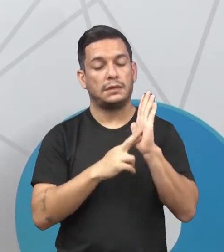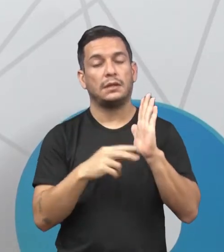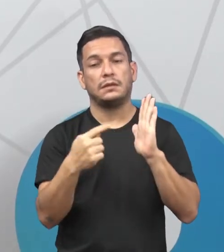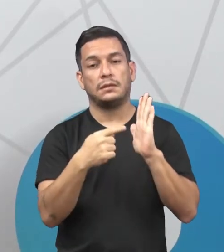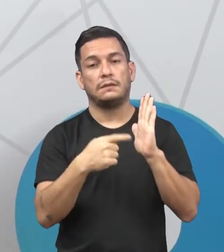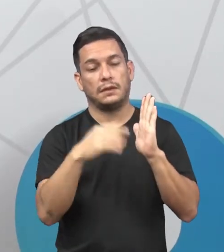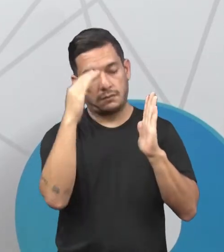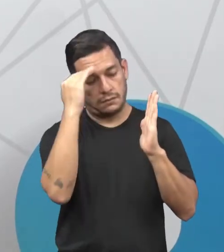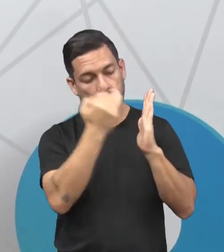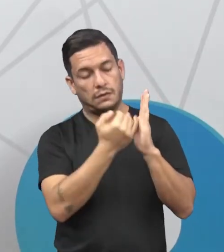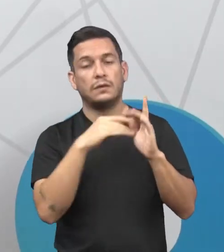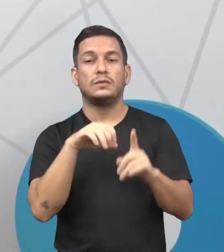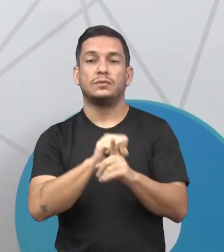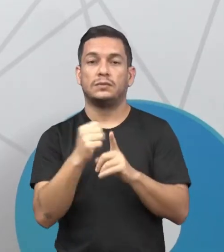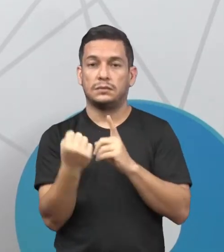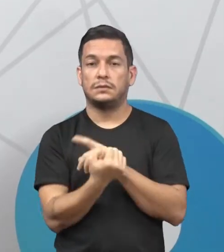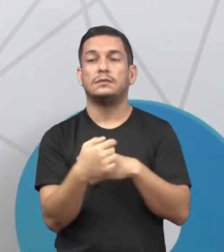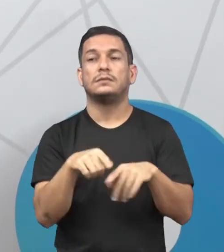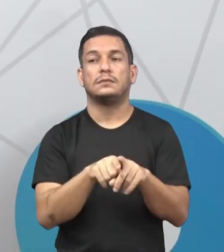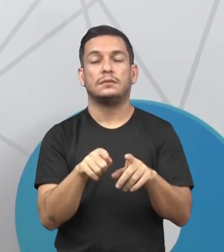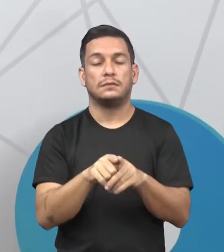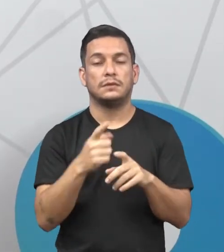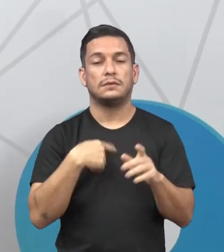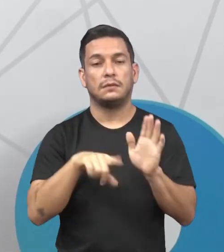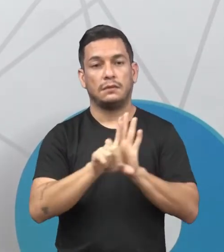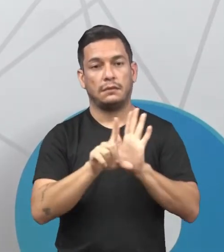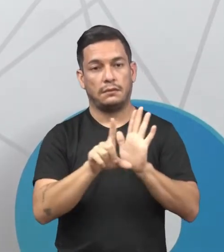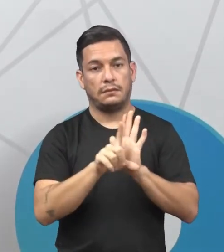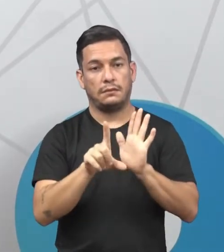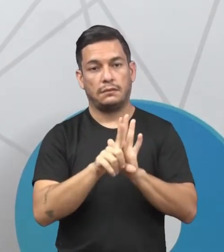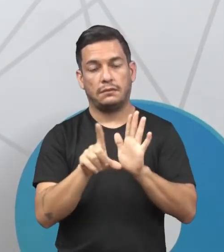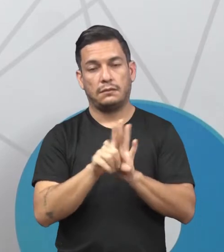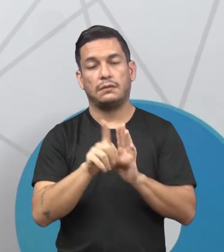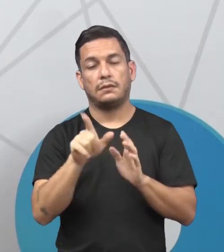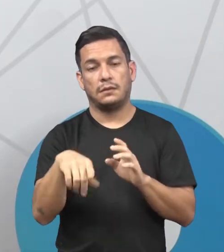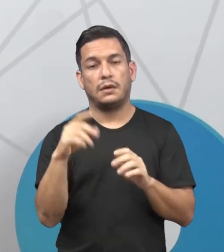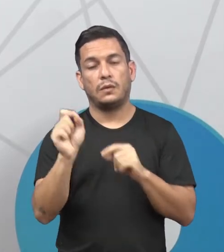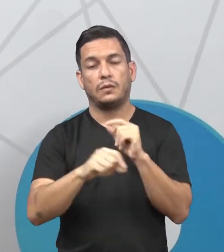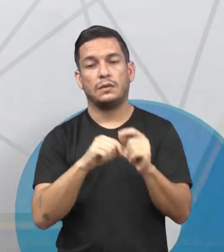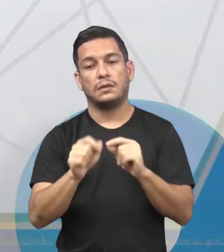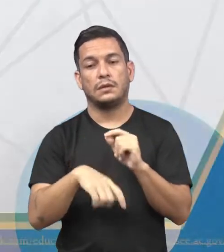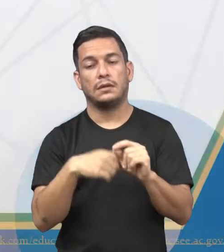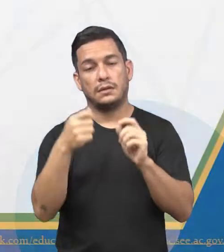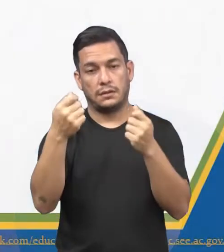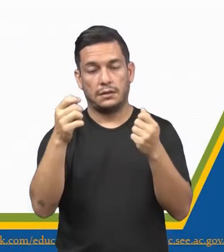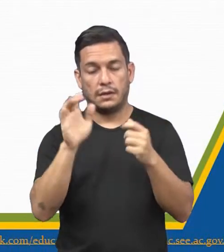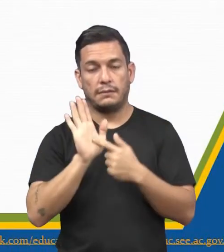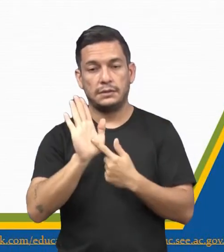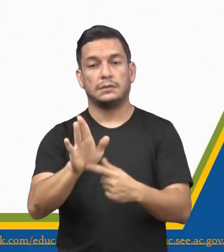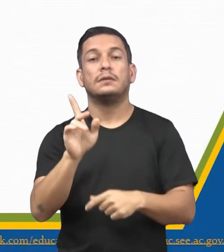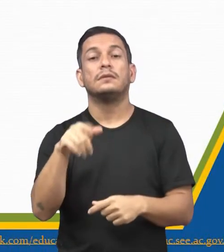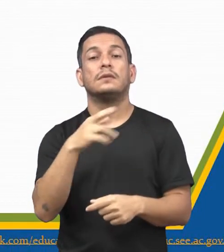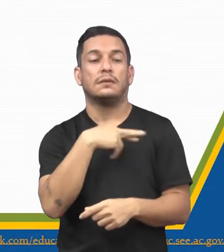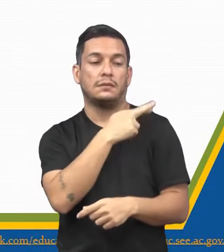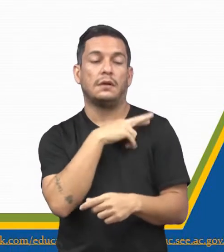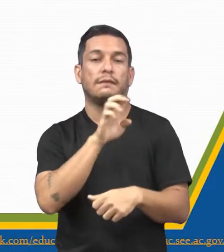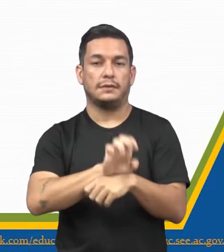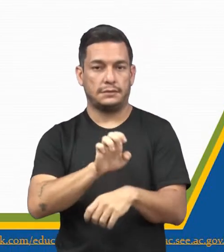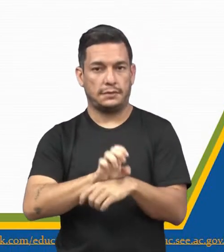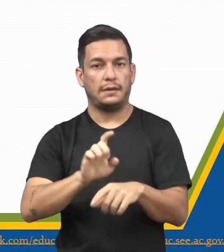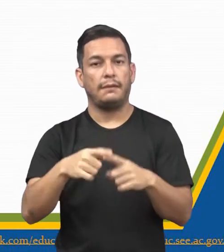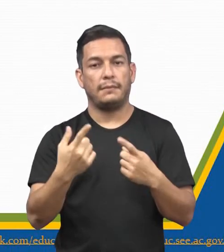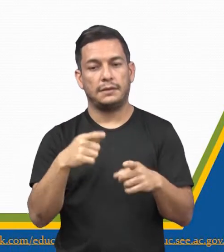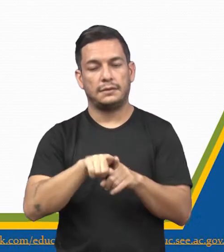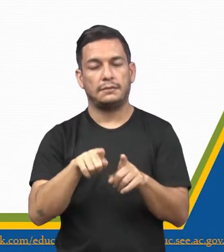sociais, quanto as legislativas que são impostas pelo Estado, tá? Mas ainda